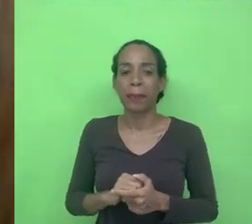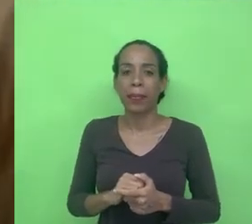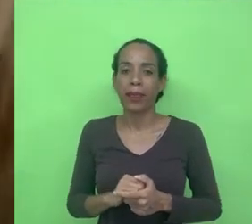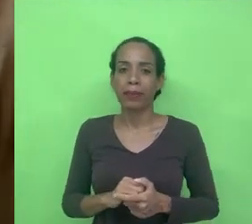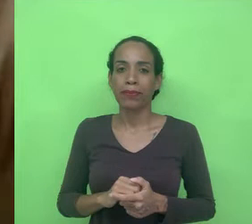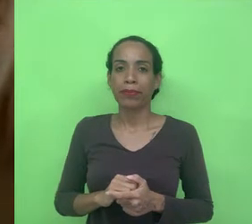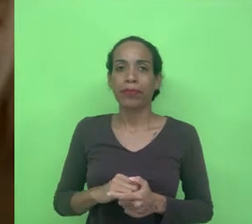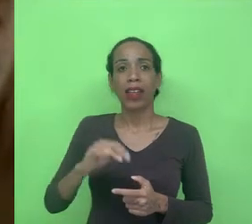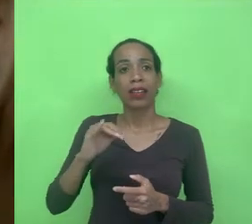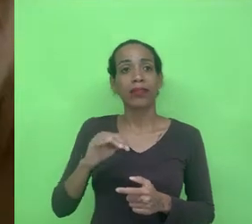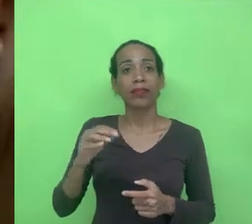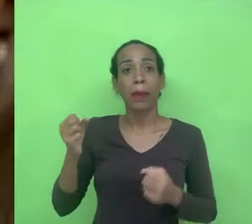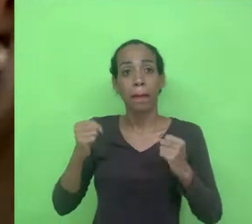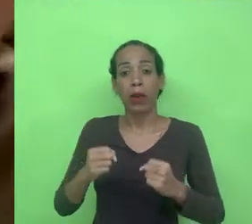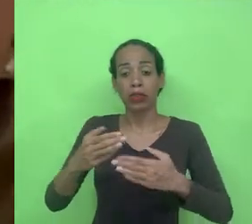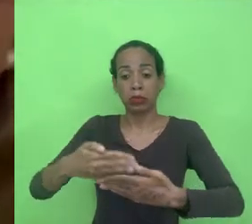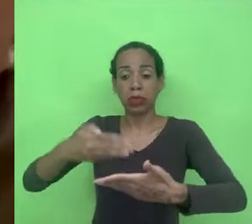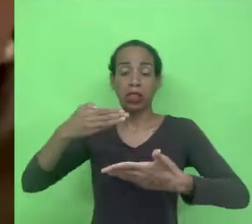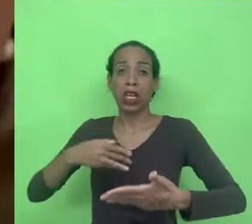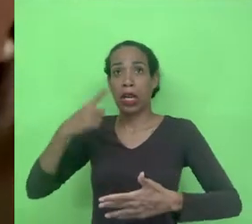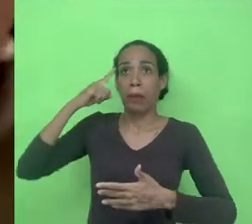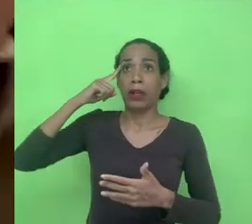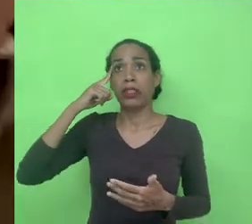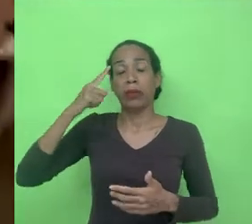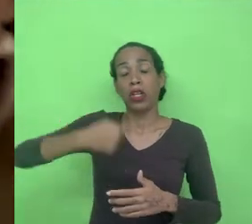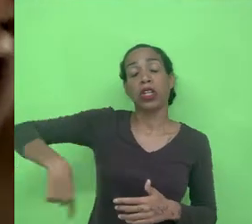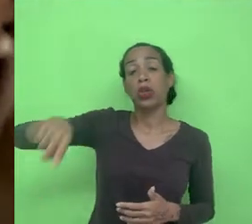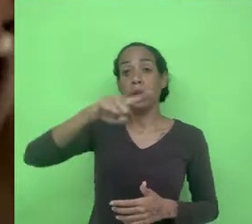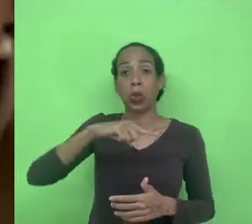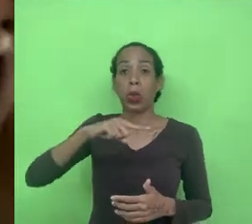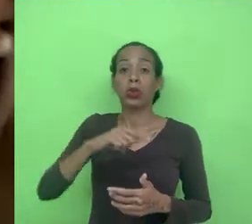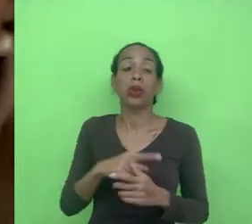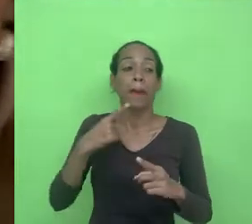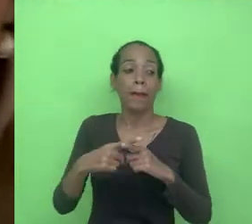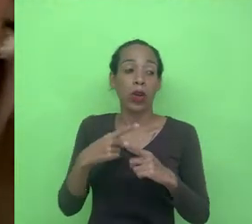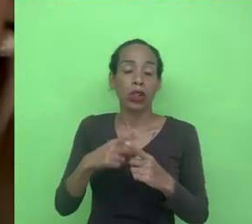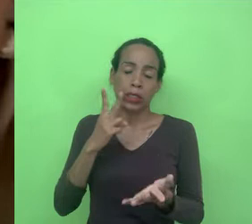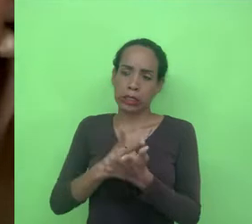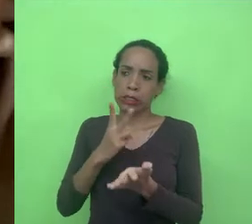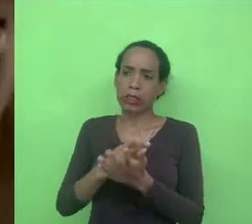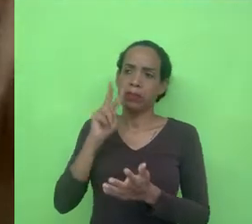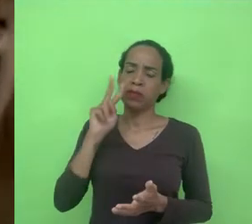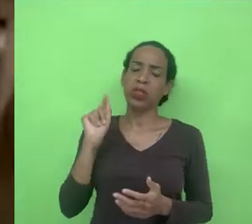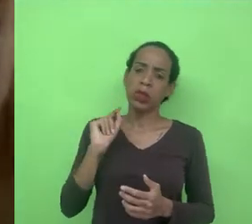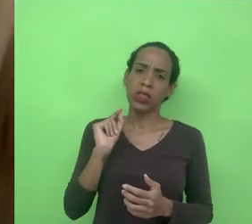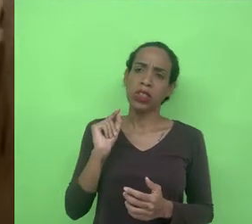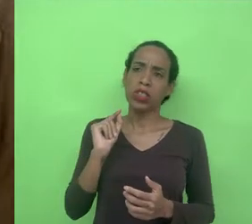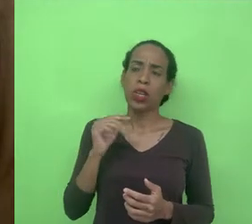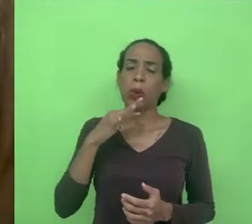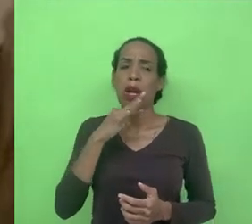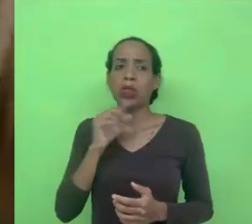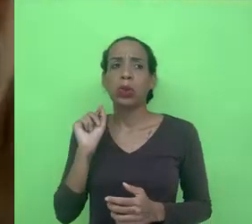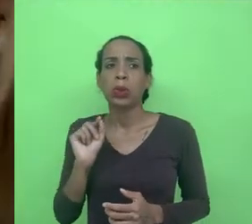ideologia que pode estar por trás de um pensamento nosso porque eu sempre percebo isso e acho que esse